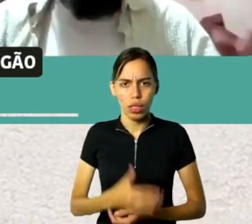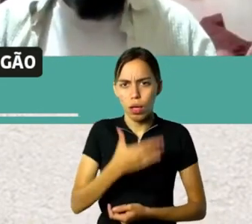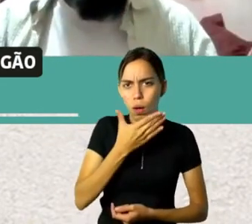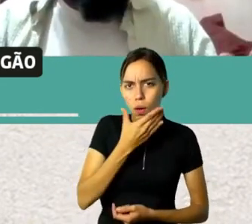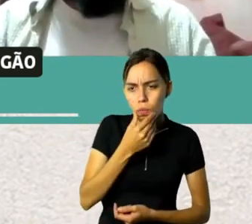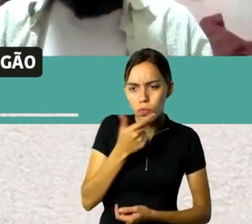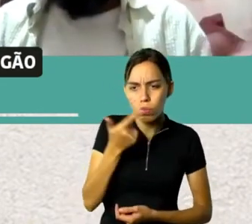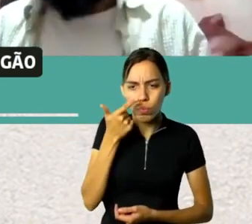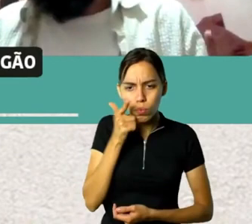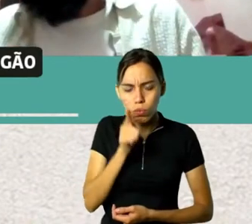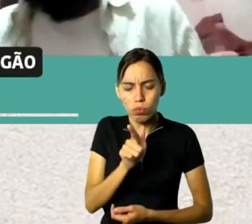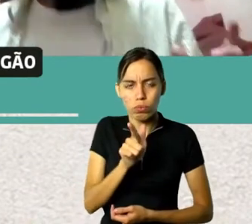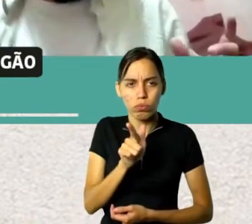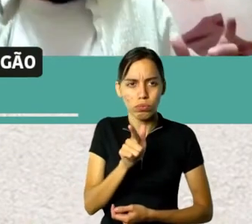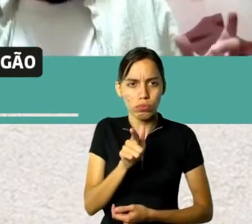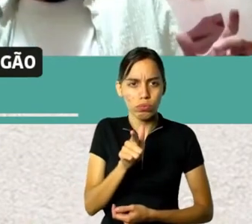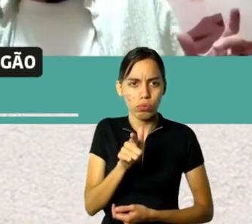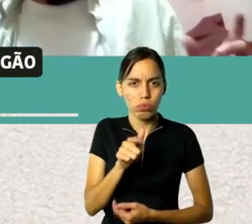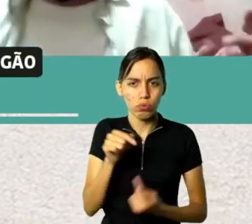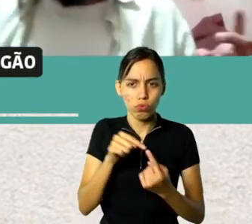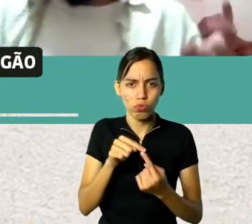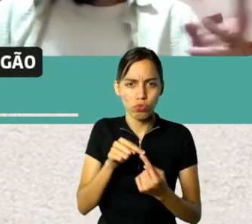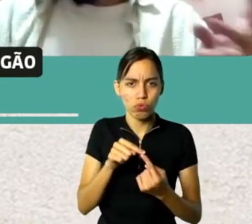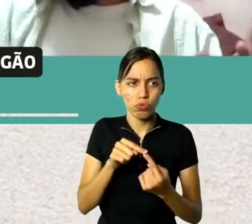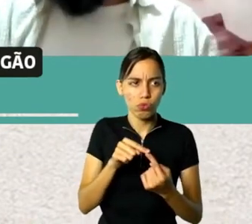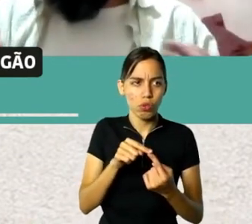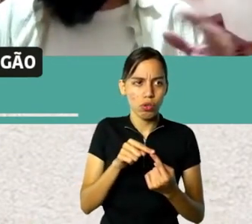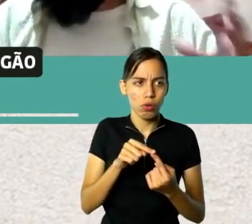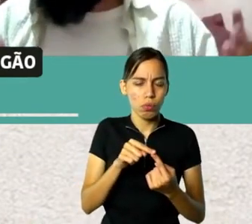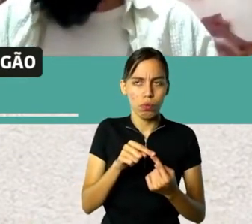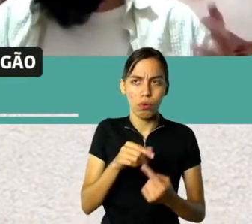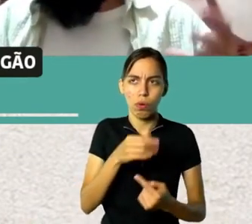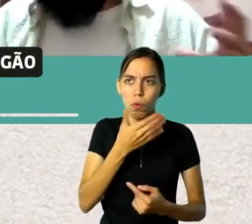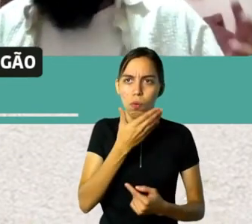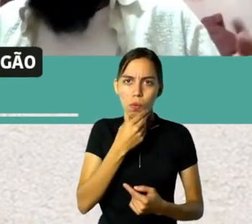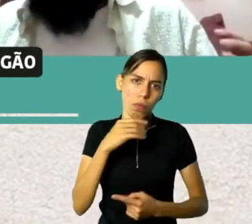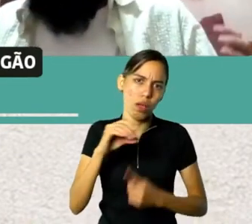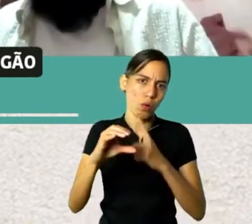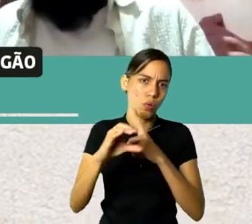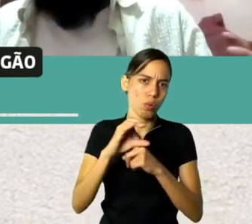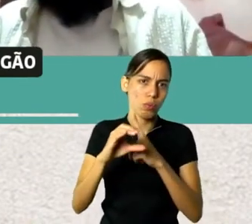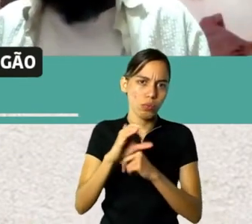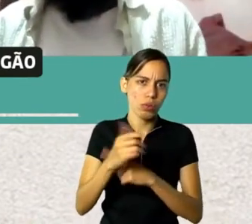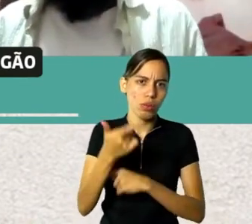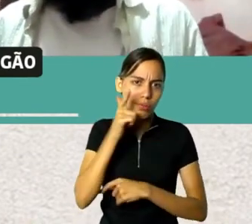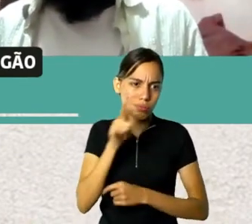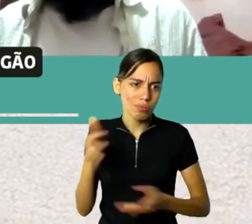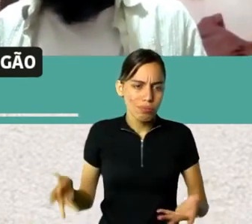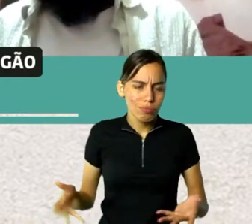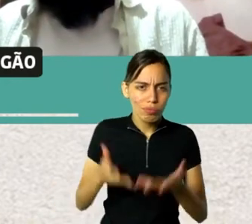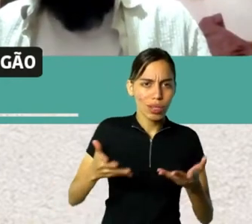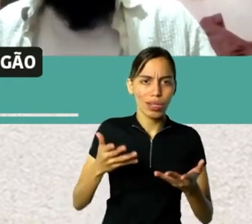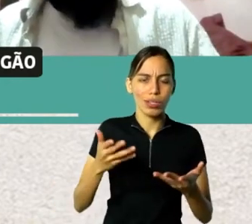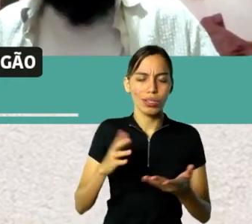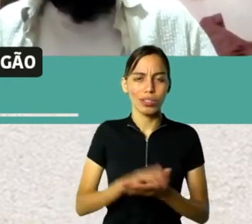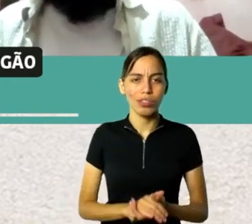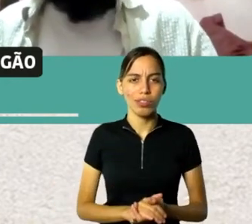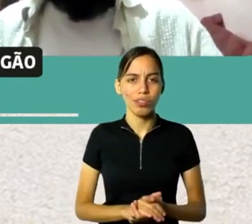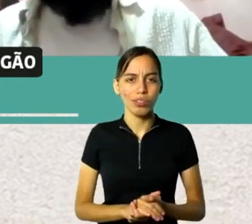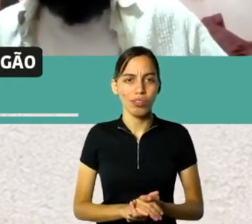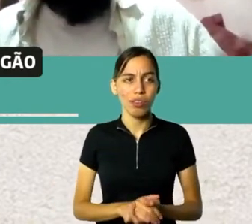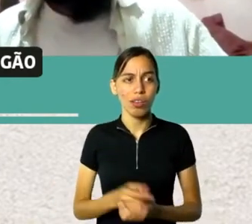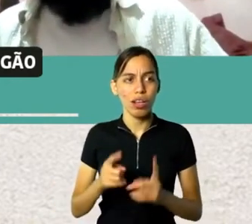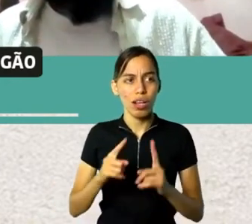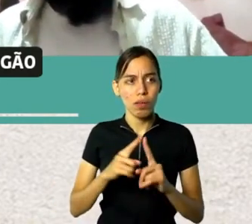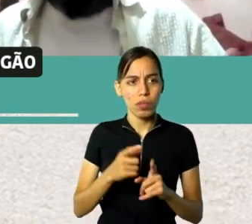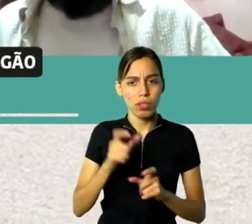no Brasil, e ele sendo comunista, todo mundo, sabe? Aí é que surgiu, vem surgindo um clima ruim, assim,